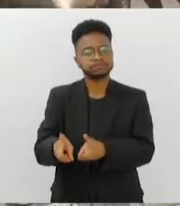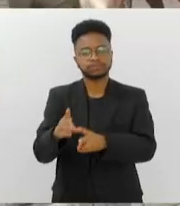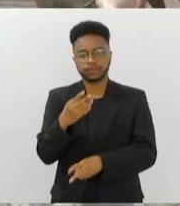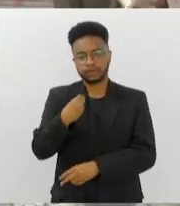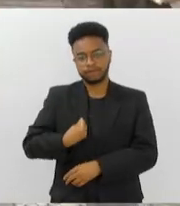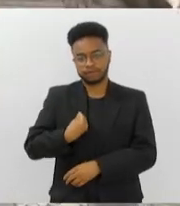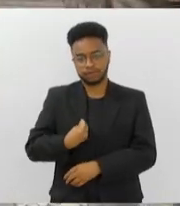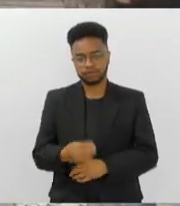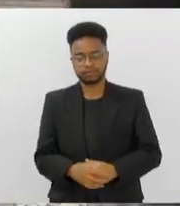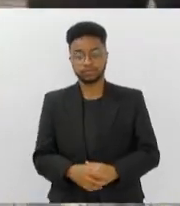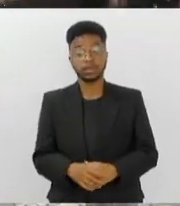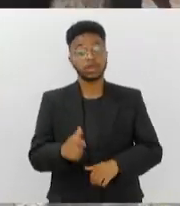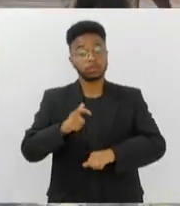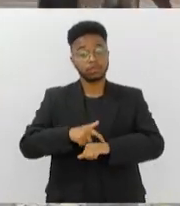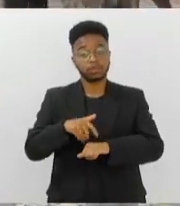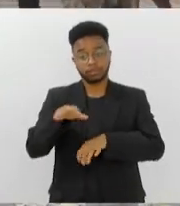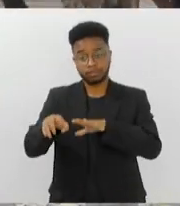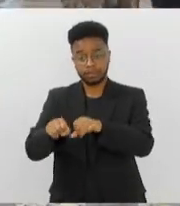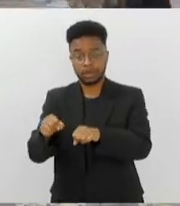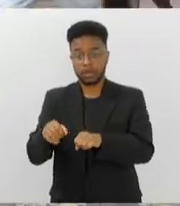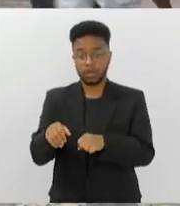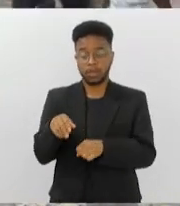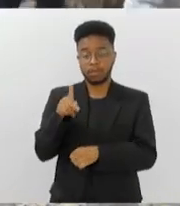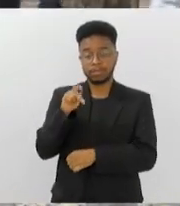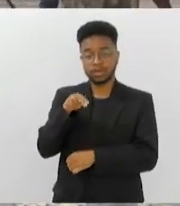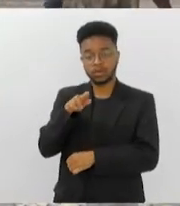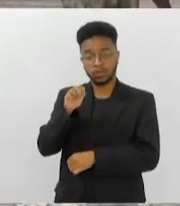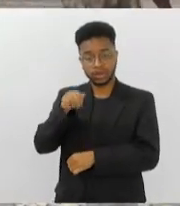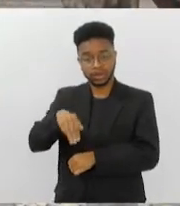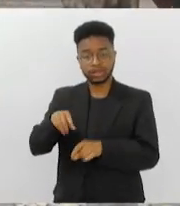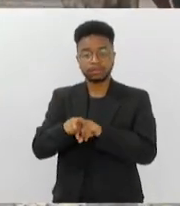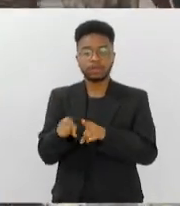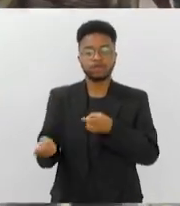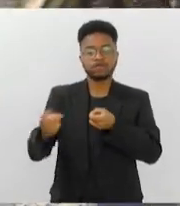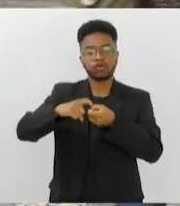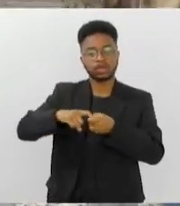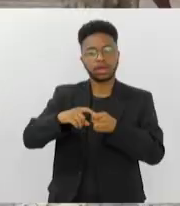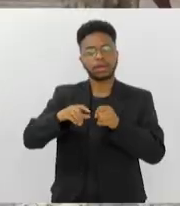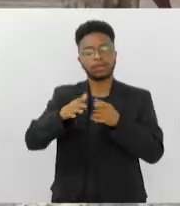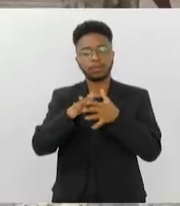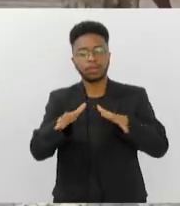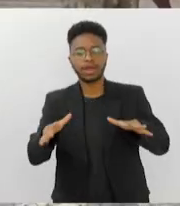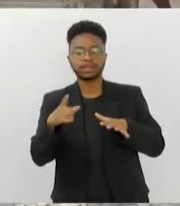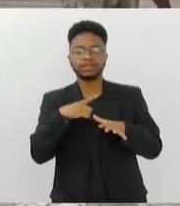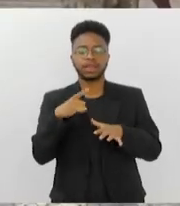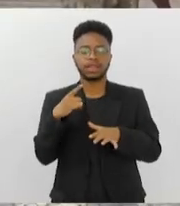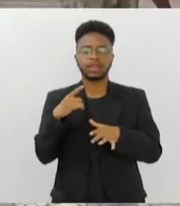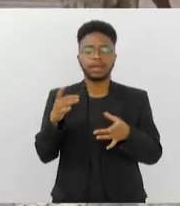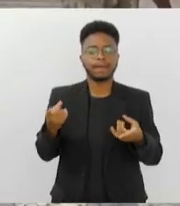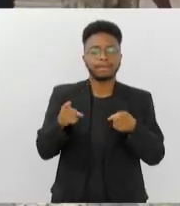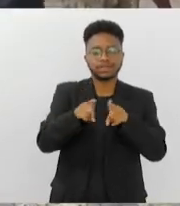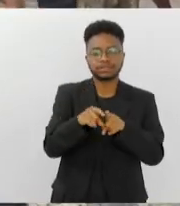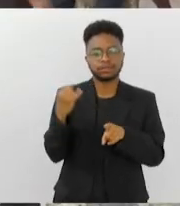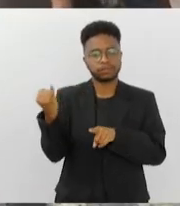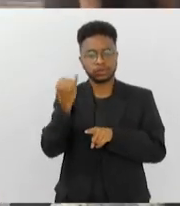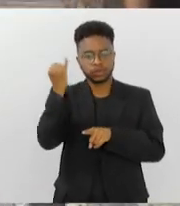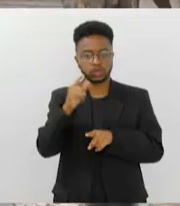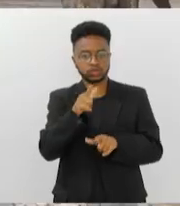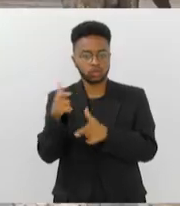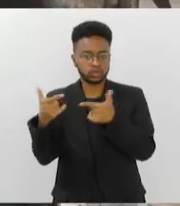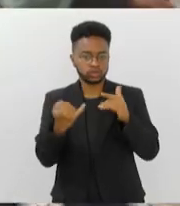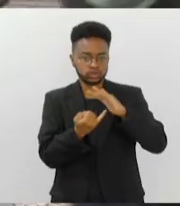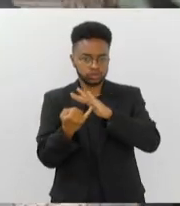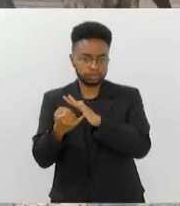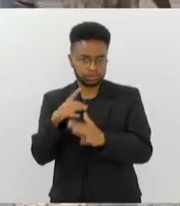Nesse resgate e na volta também dos pinguins ao mar, teve uma importante parceria de órgãos com os institutos privados também para poder